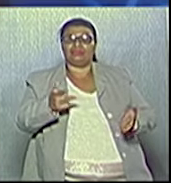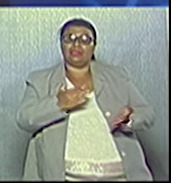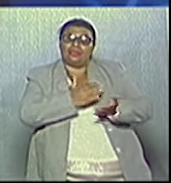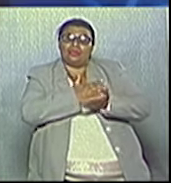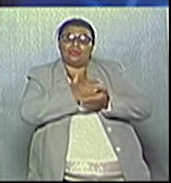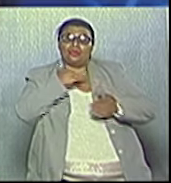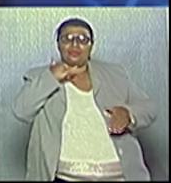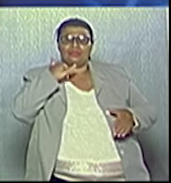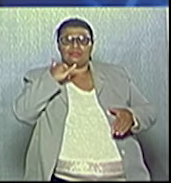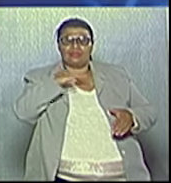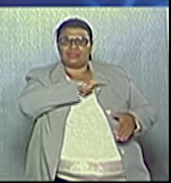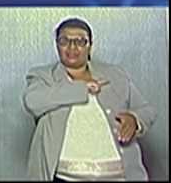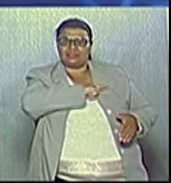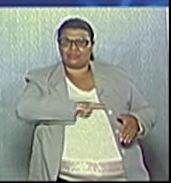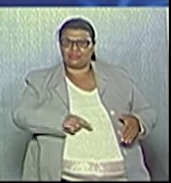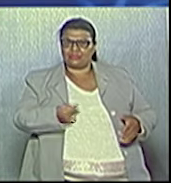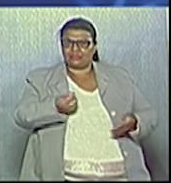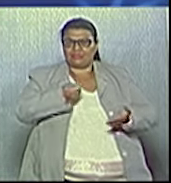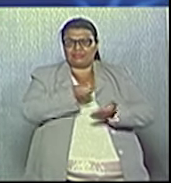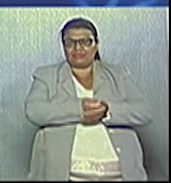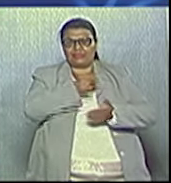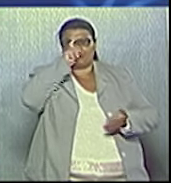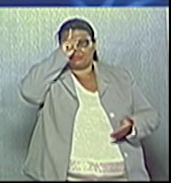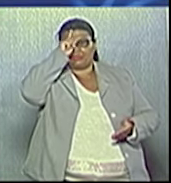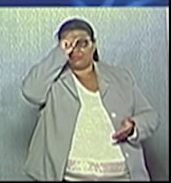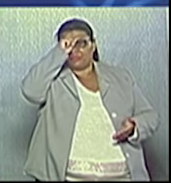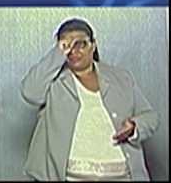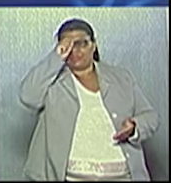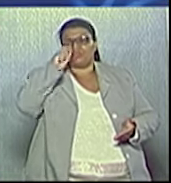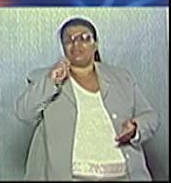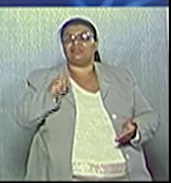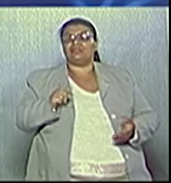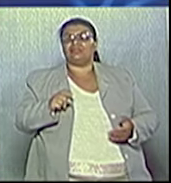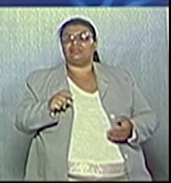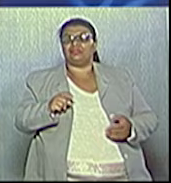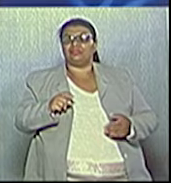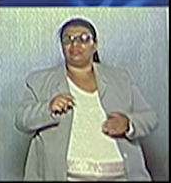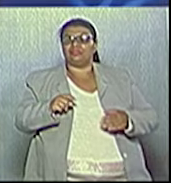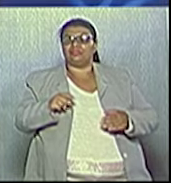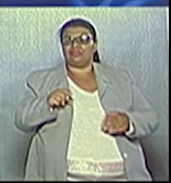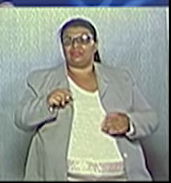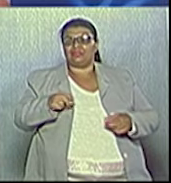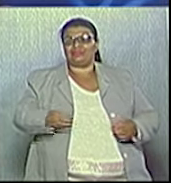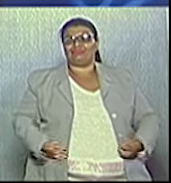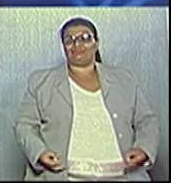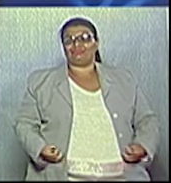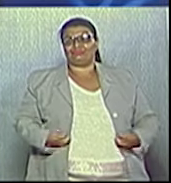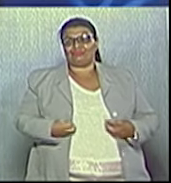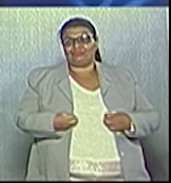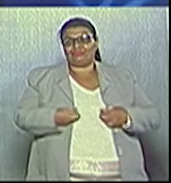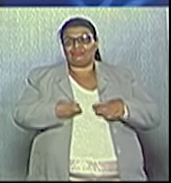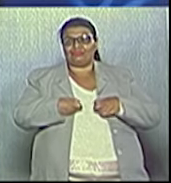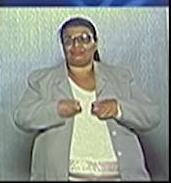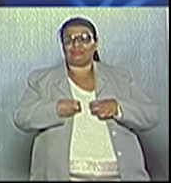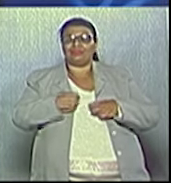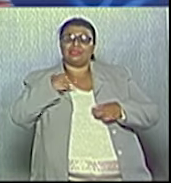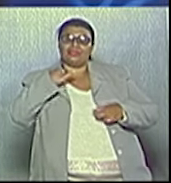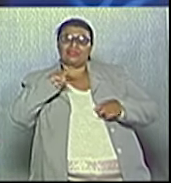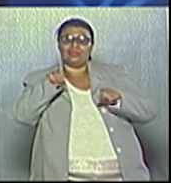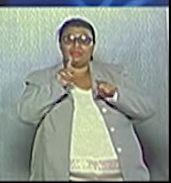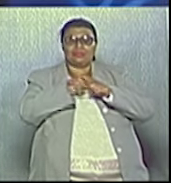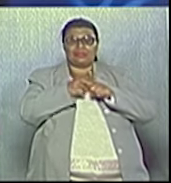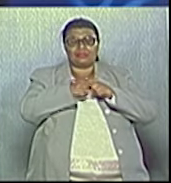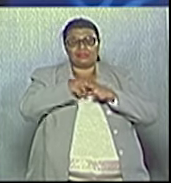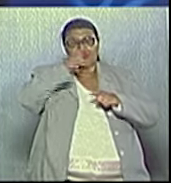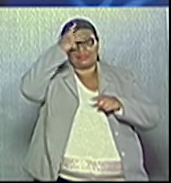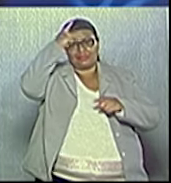disse que esse governo não pagou mais o Hospital São Francisco na área de Oncologia, eu disse porque as pessoas estão